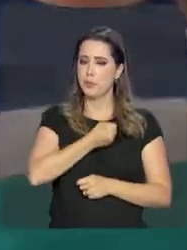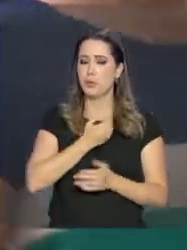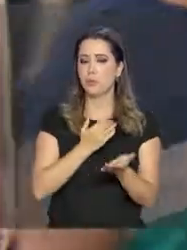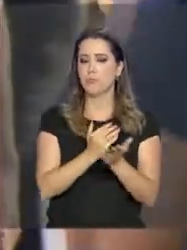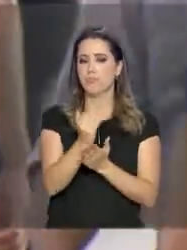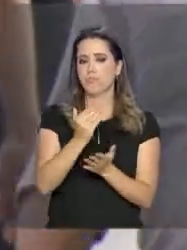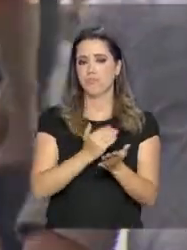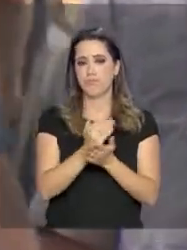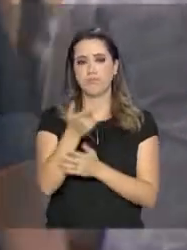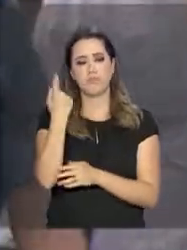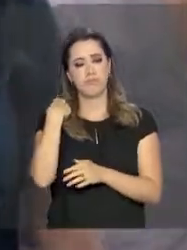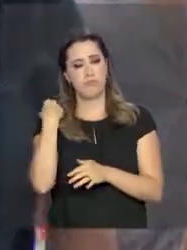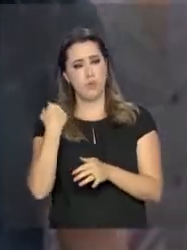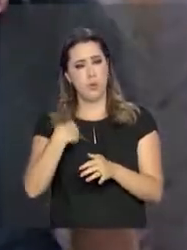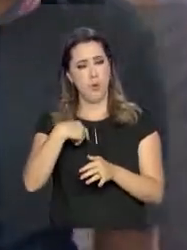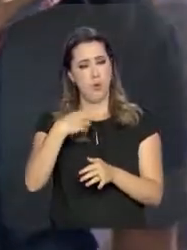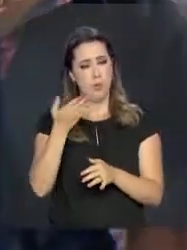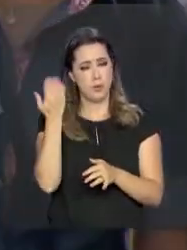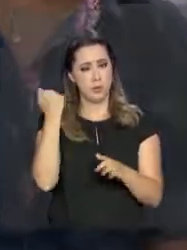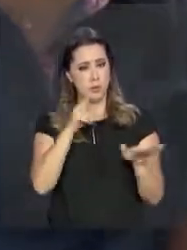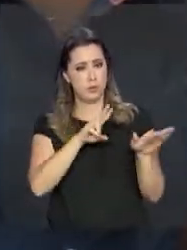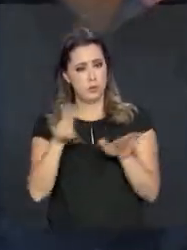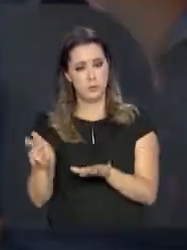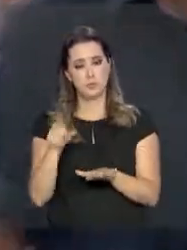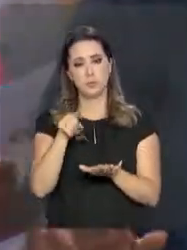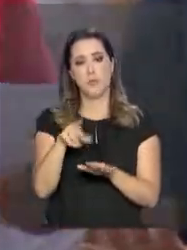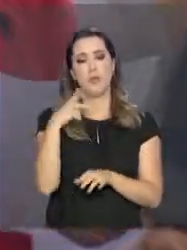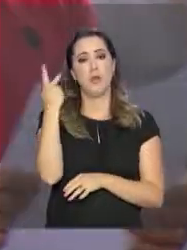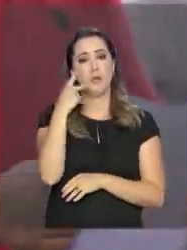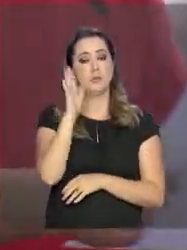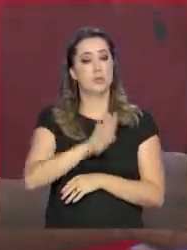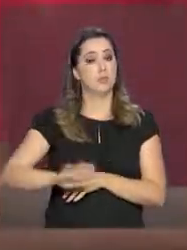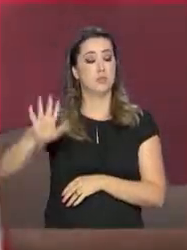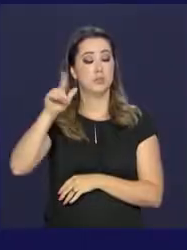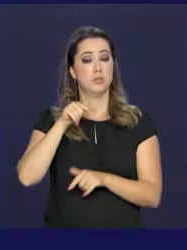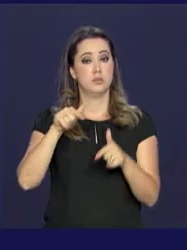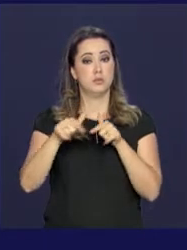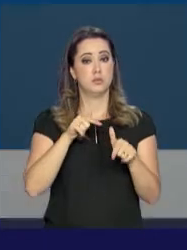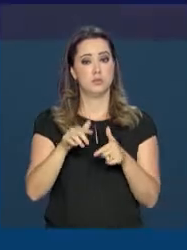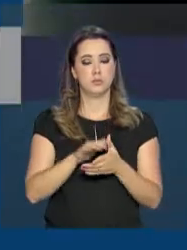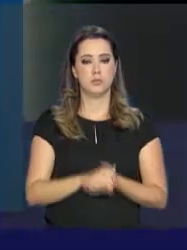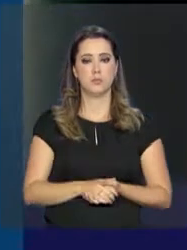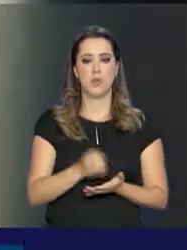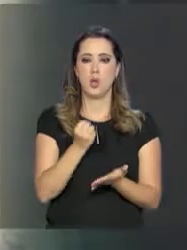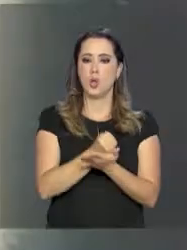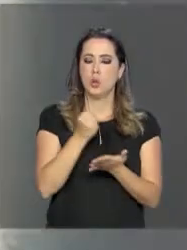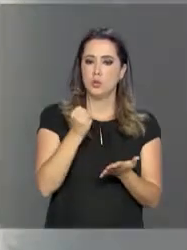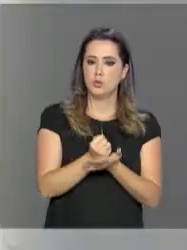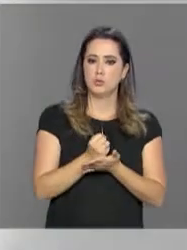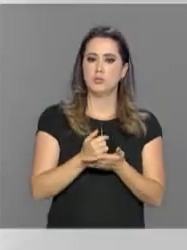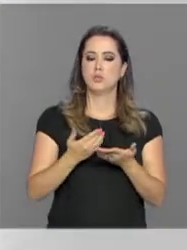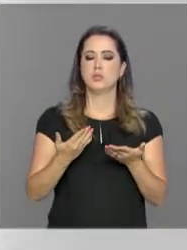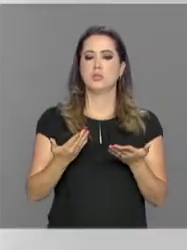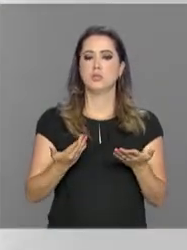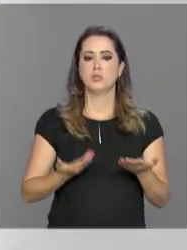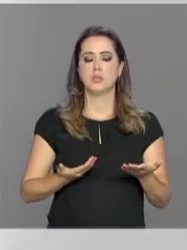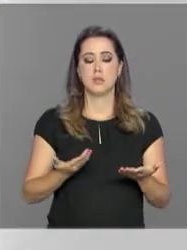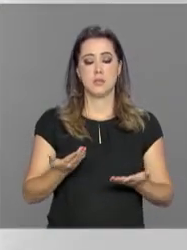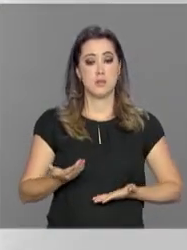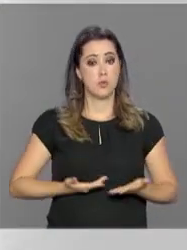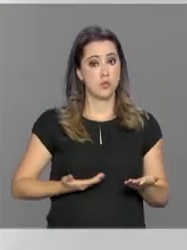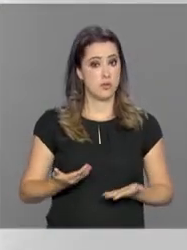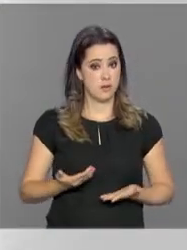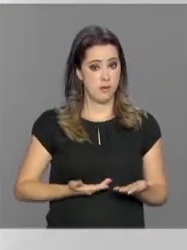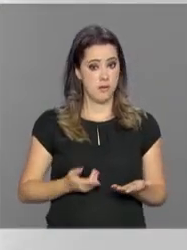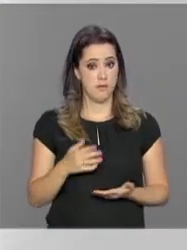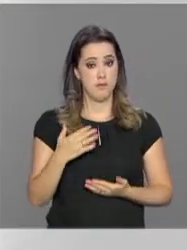vigor na semana passada a Política Nacional de Trabalho no Sistema Prisional. Contratações de serviços acima de R$ 330